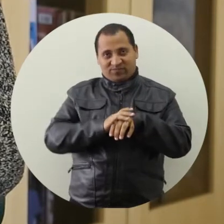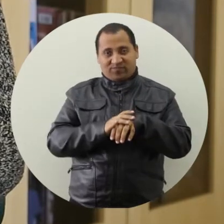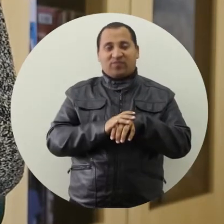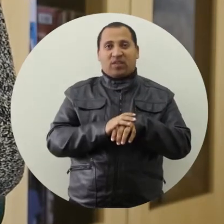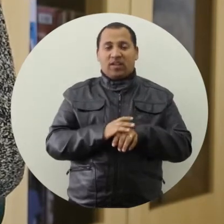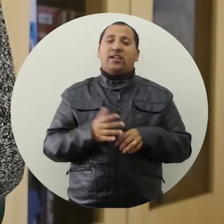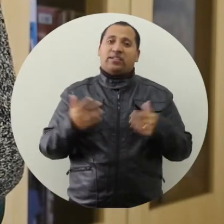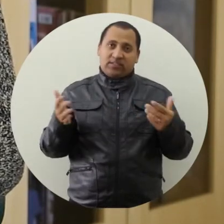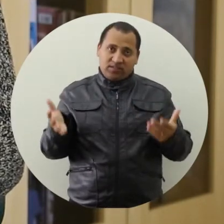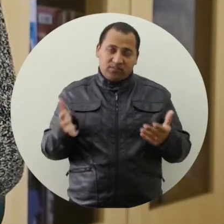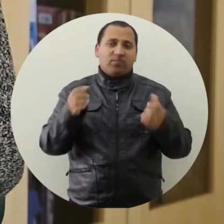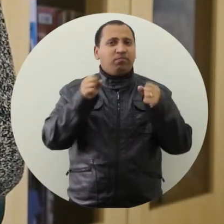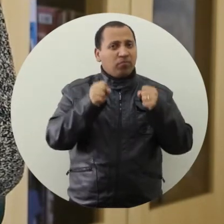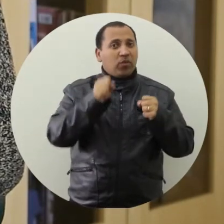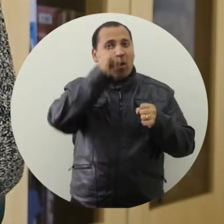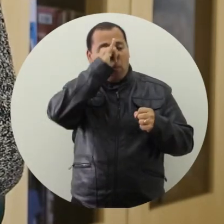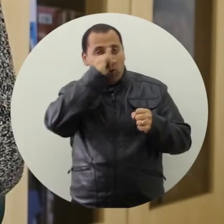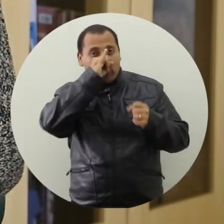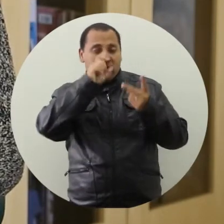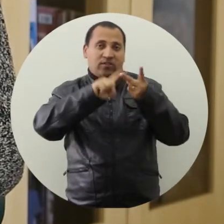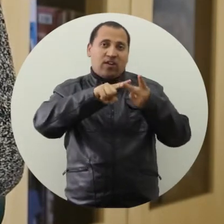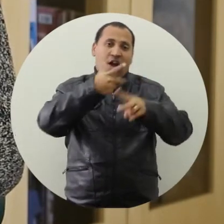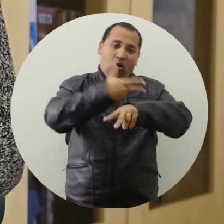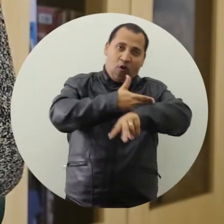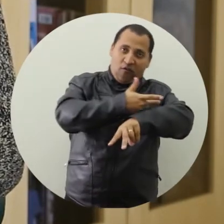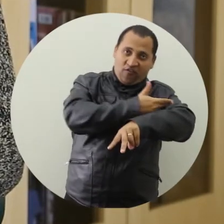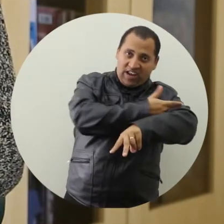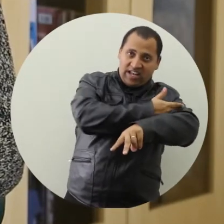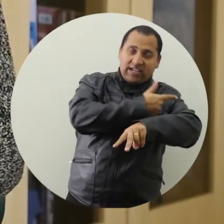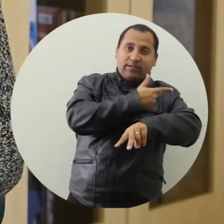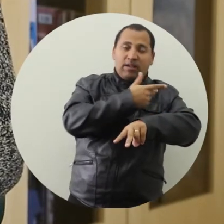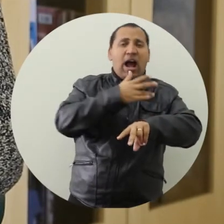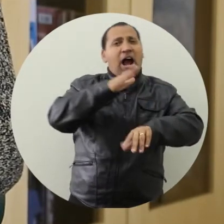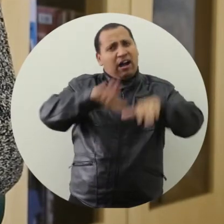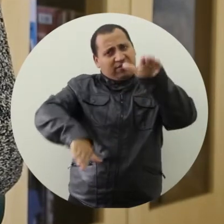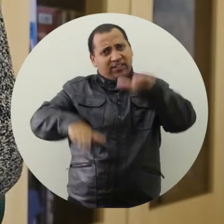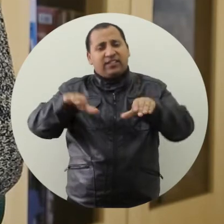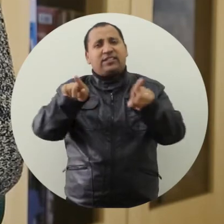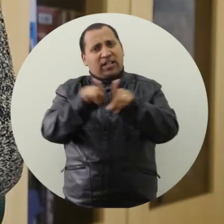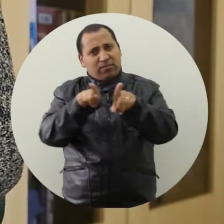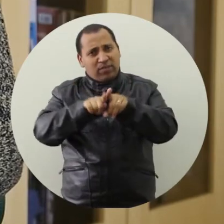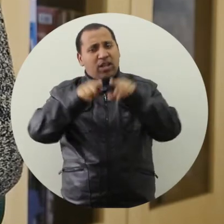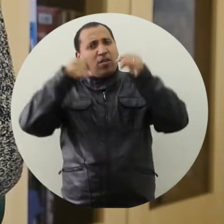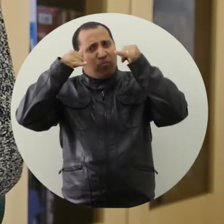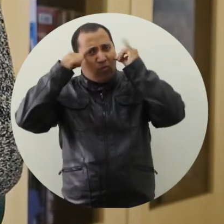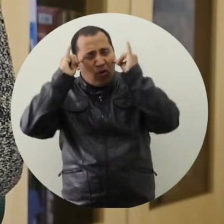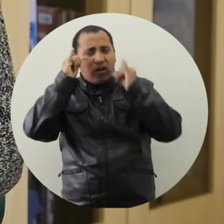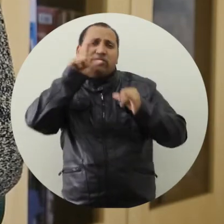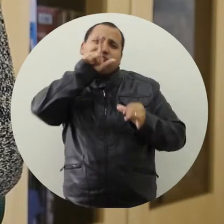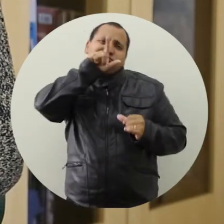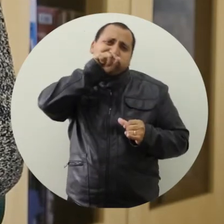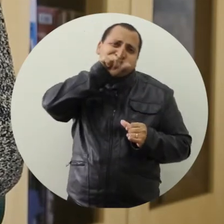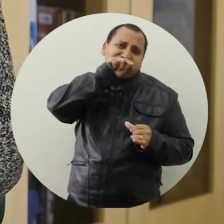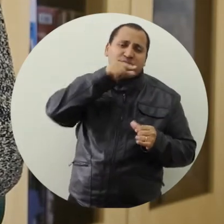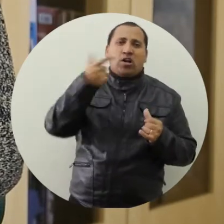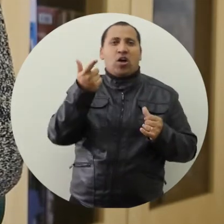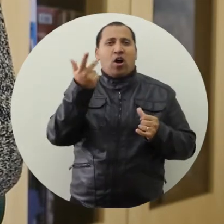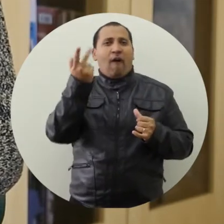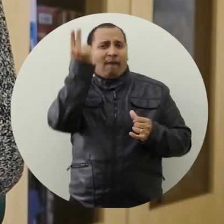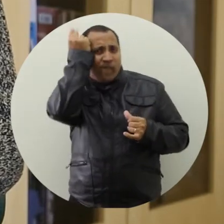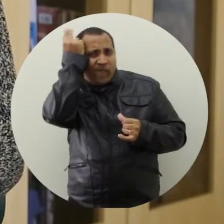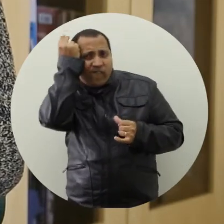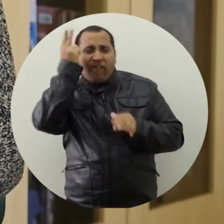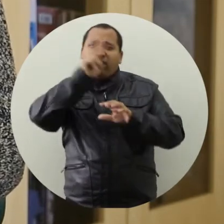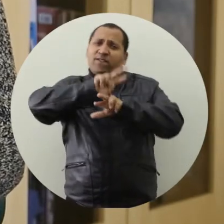mais provavelmente do porco e da ovelha contaminados, mas também pode ser a carne de gado, a carne de frango, a carne de